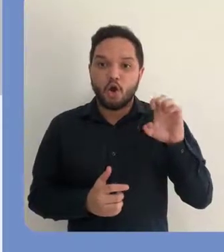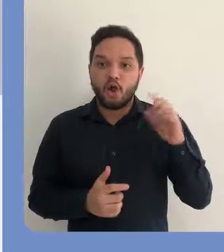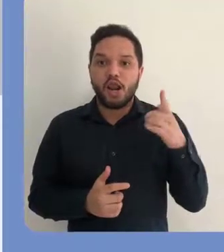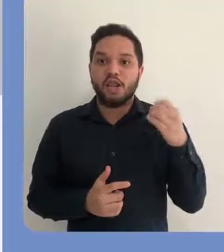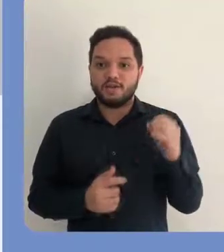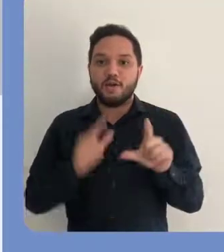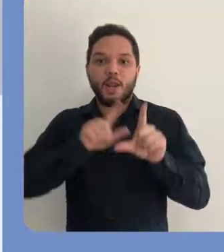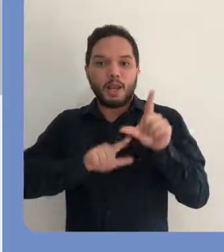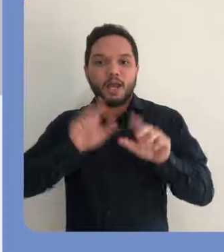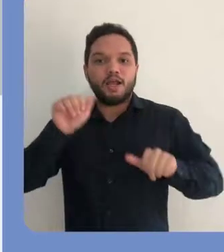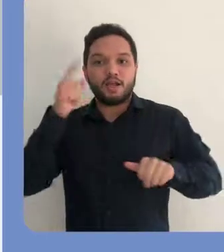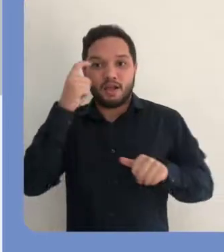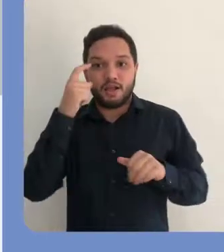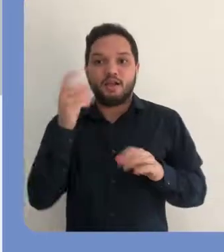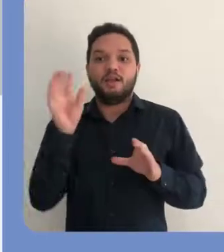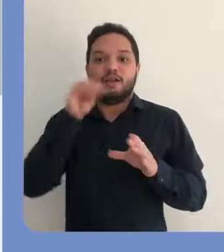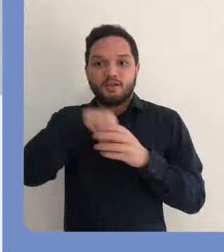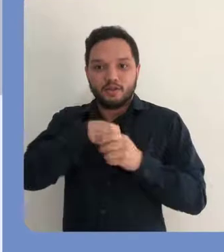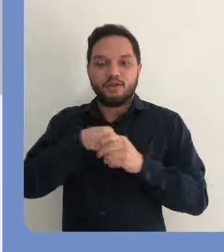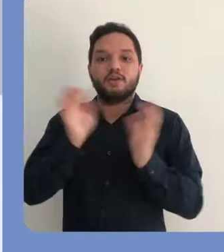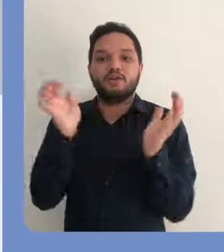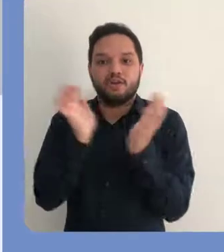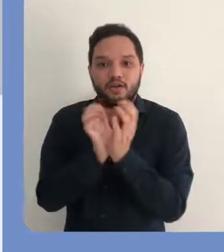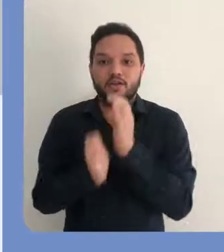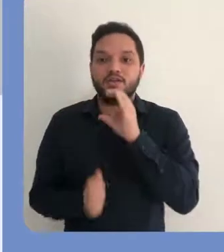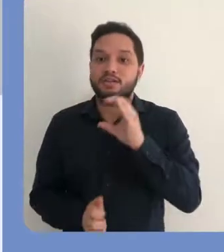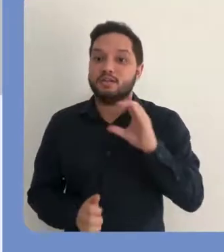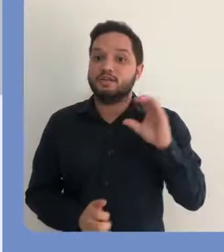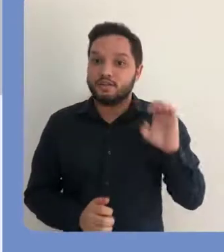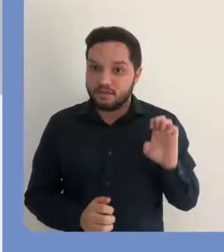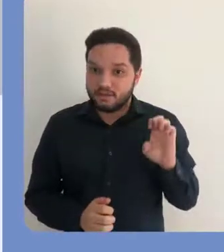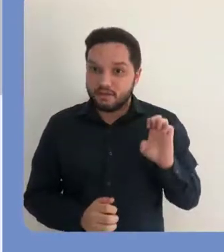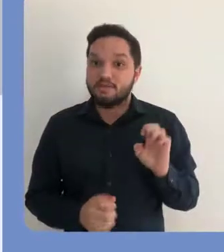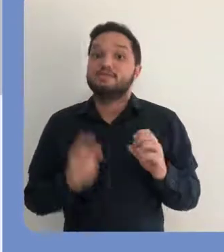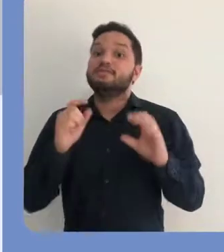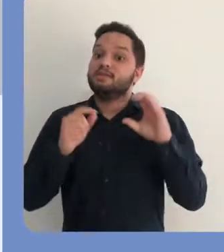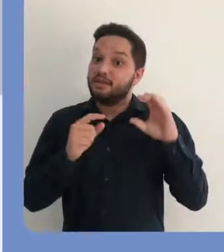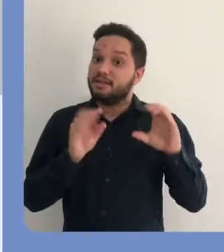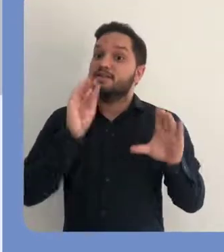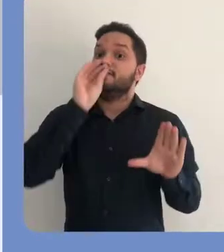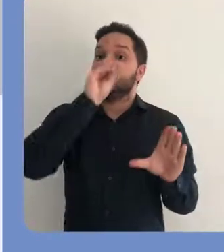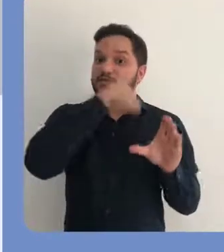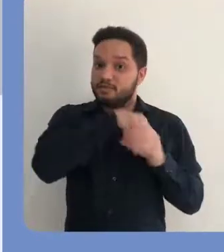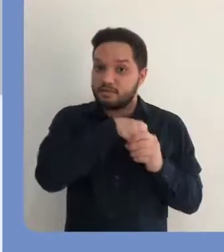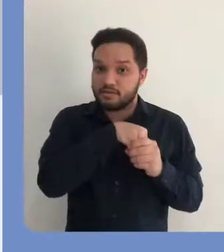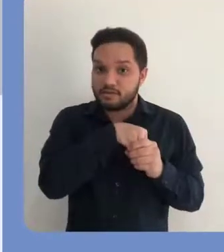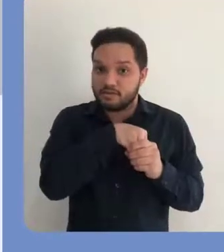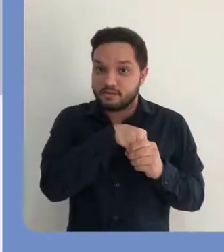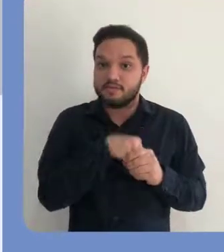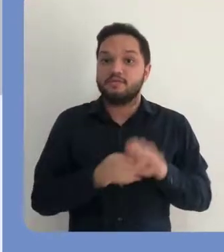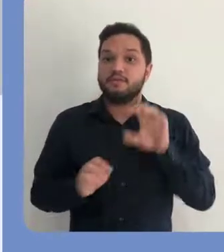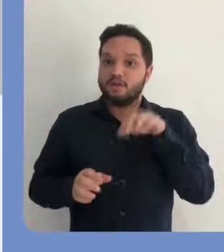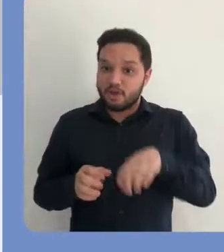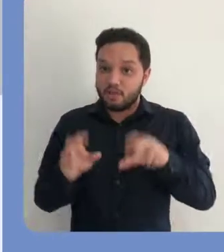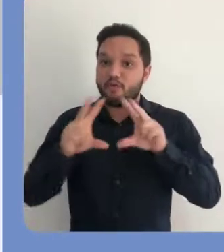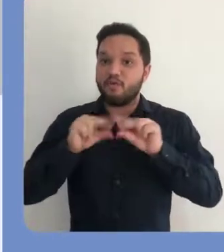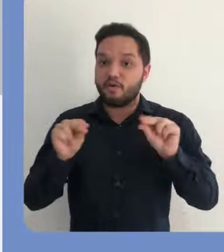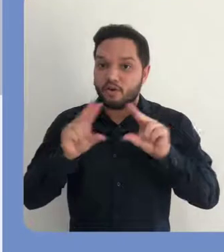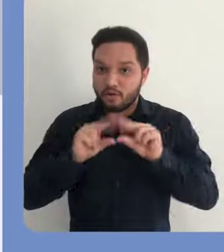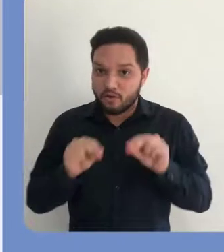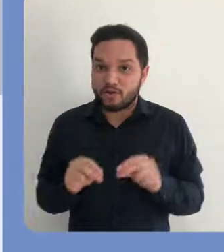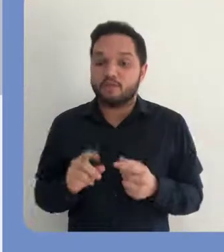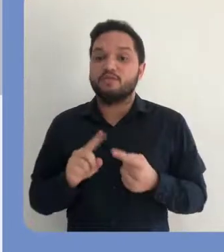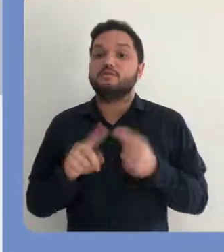realizado. Então, a coleção Letras Espanhol está cadastrada na subcomunidade CCE,